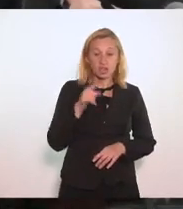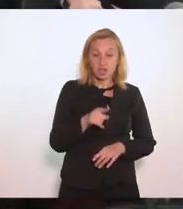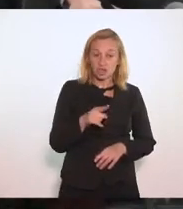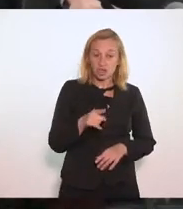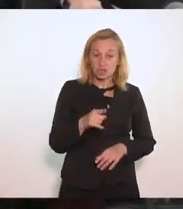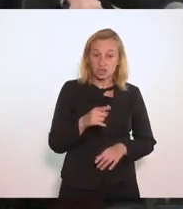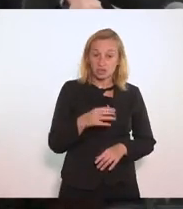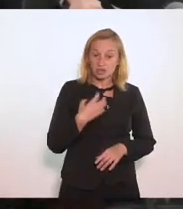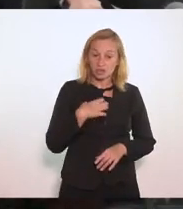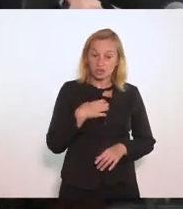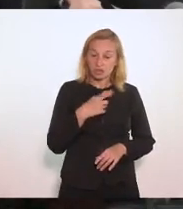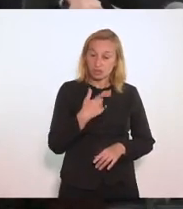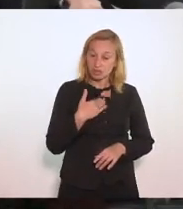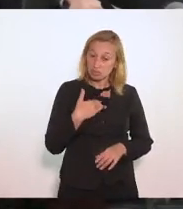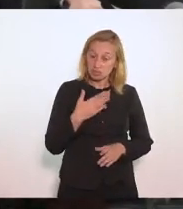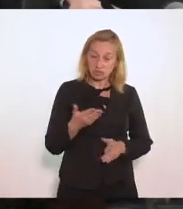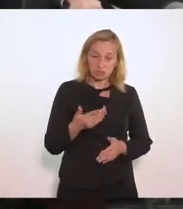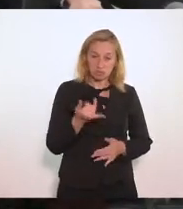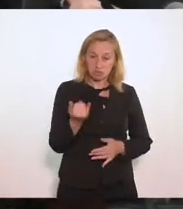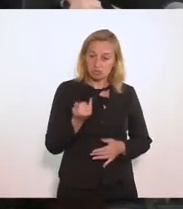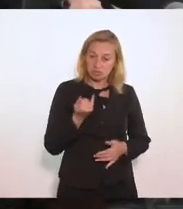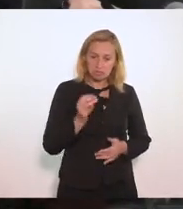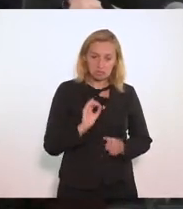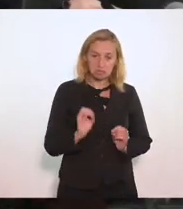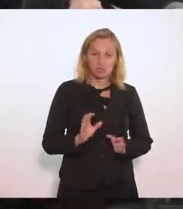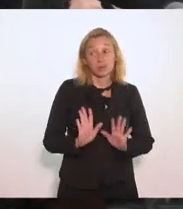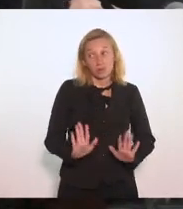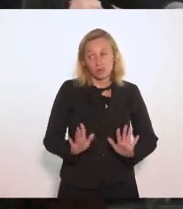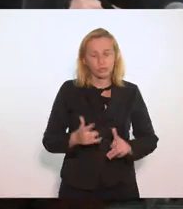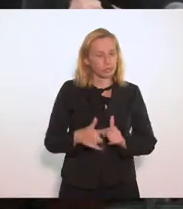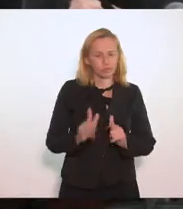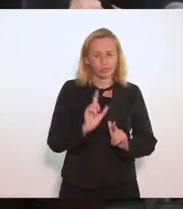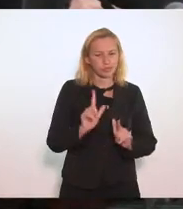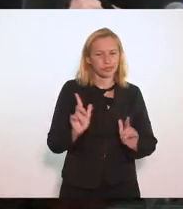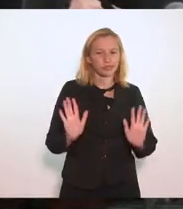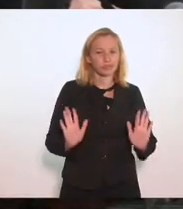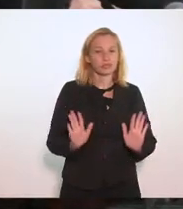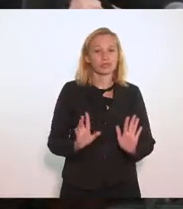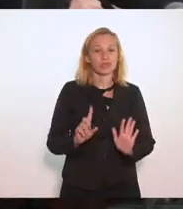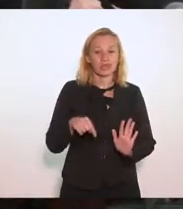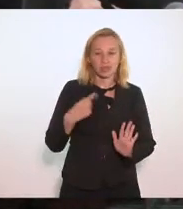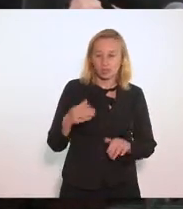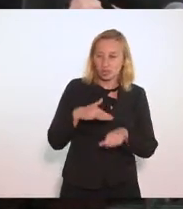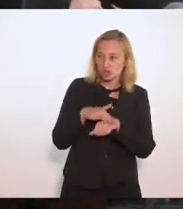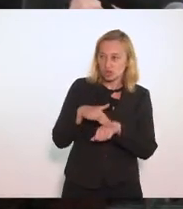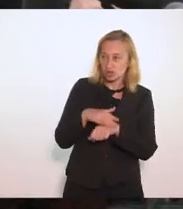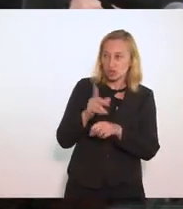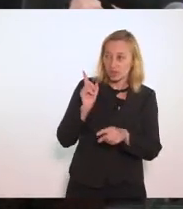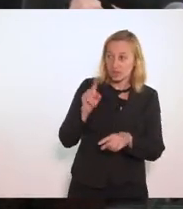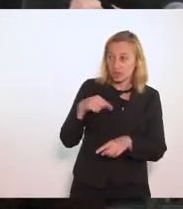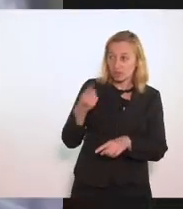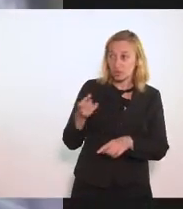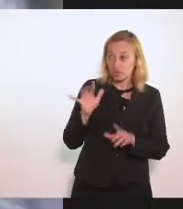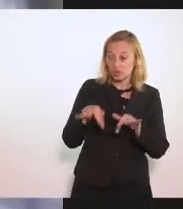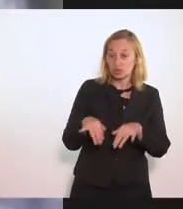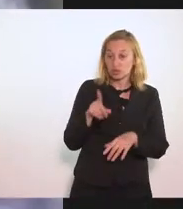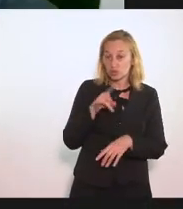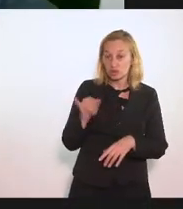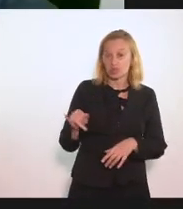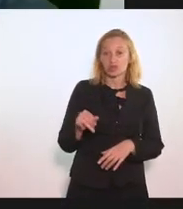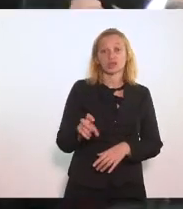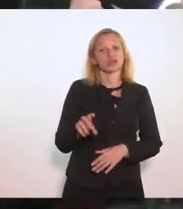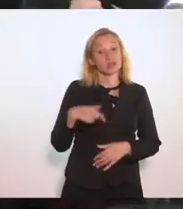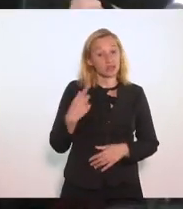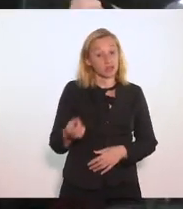me atendeu Mandei mensagem Ele não me retornou Mas não tem problema não Porque a dia desse A gente se encontra No final do dia Uma quinta